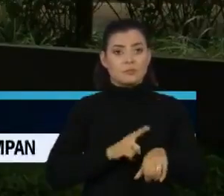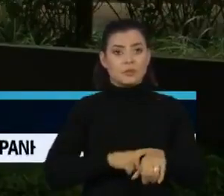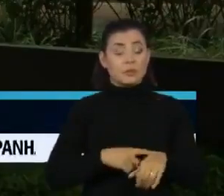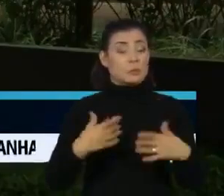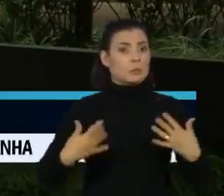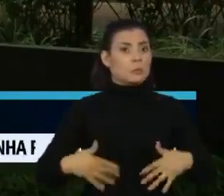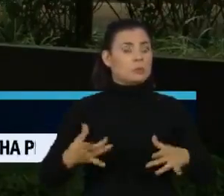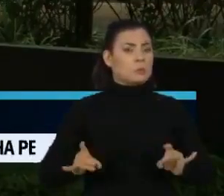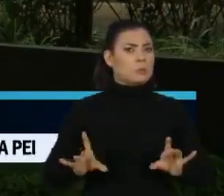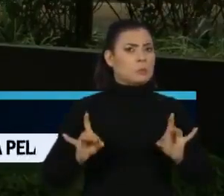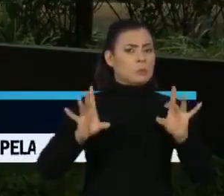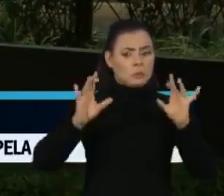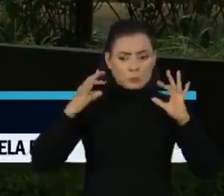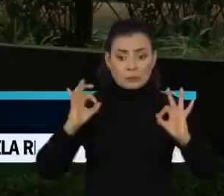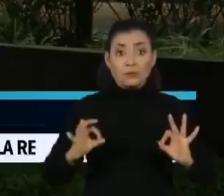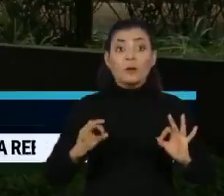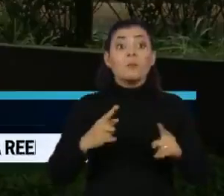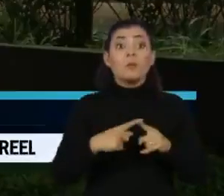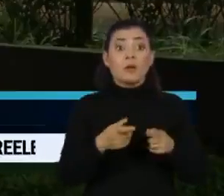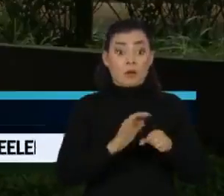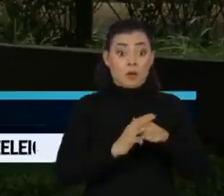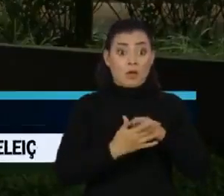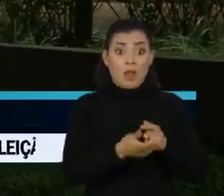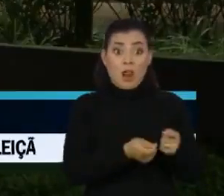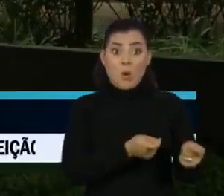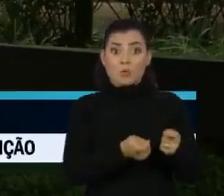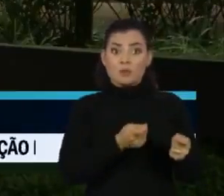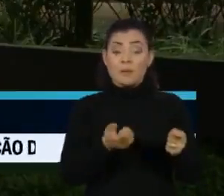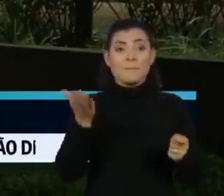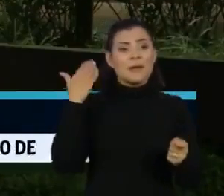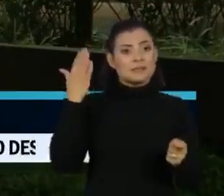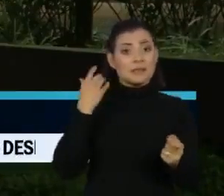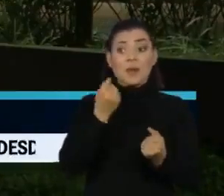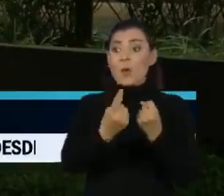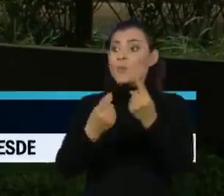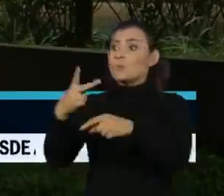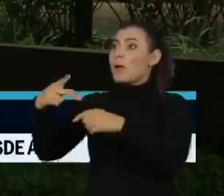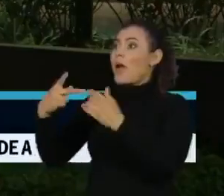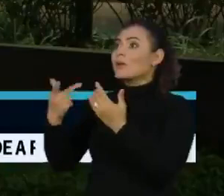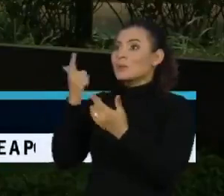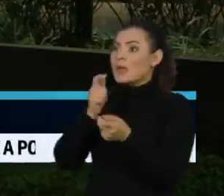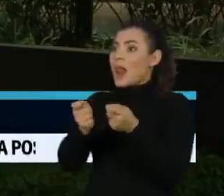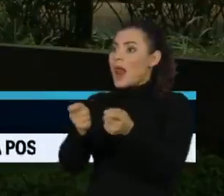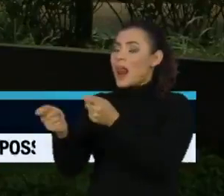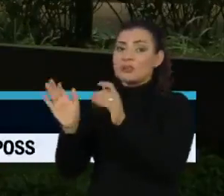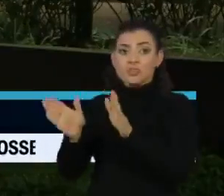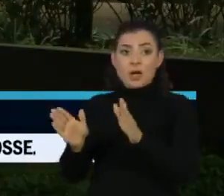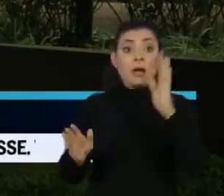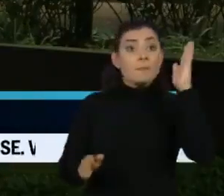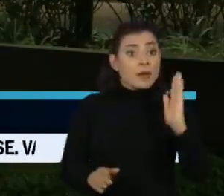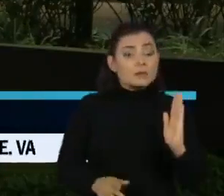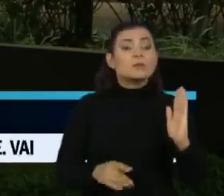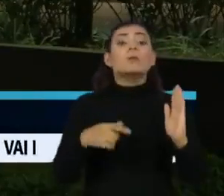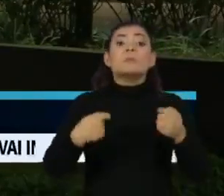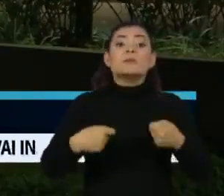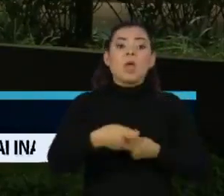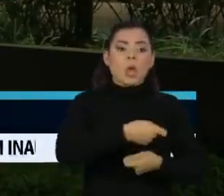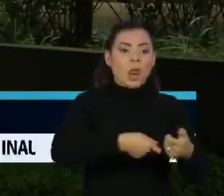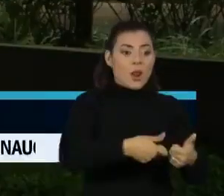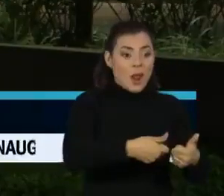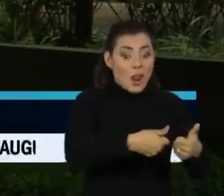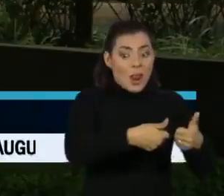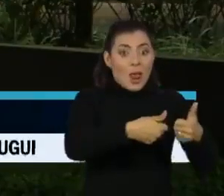divisor de águas. Com a pandemia controlada, exemplo do que já acontece em alguns países, o caminho natural é o da recuperação